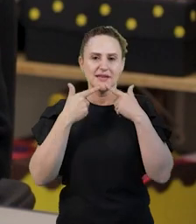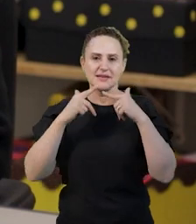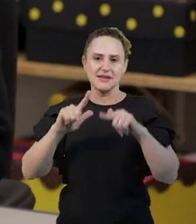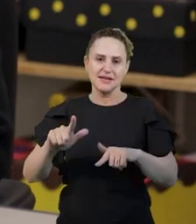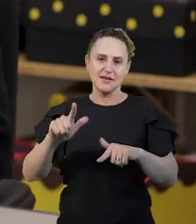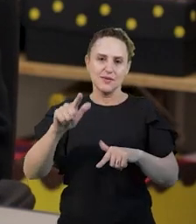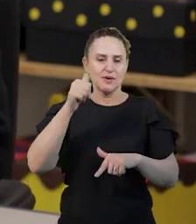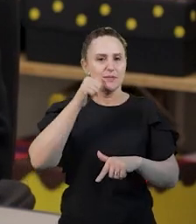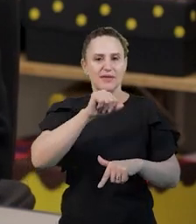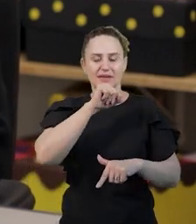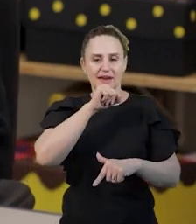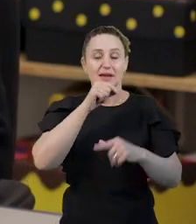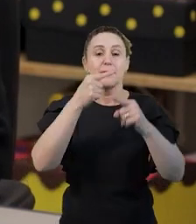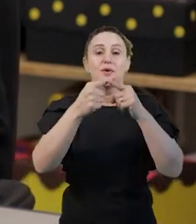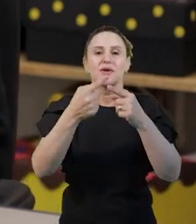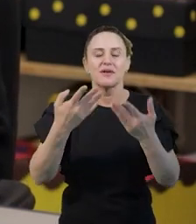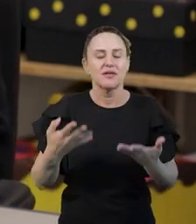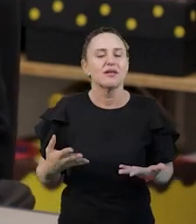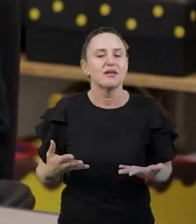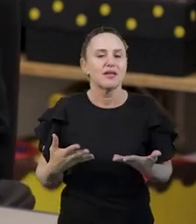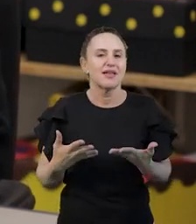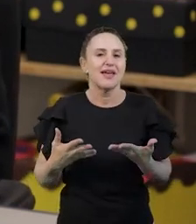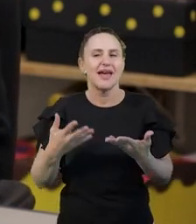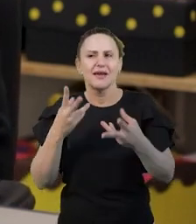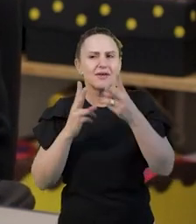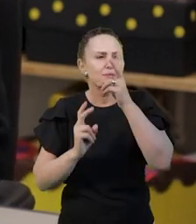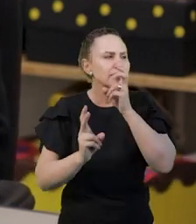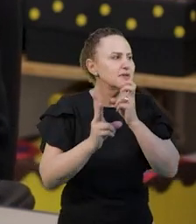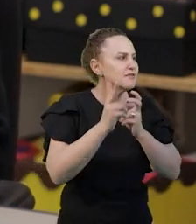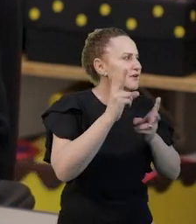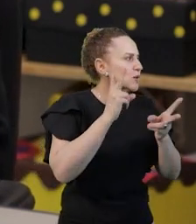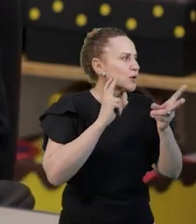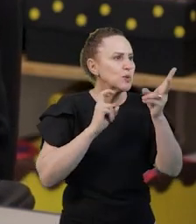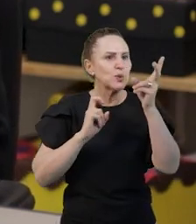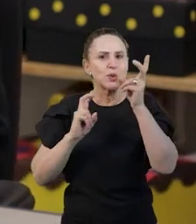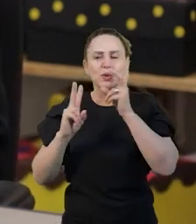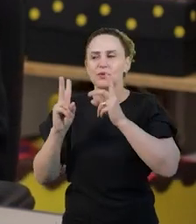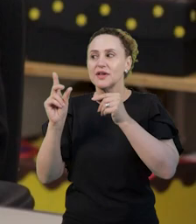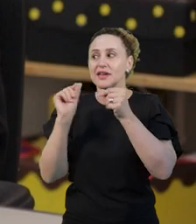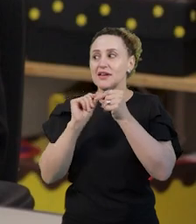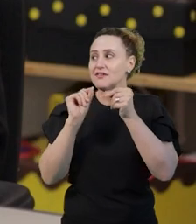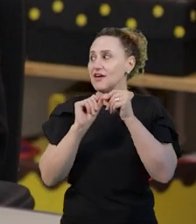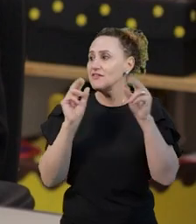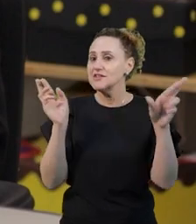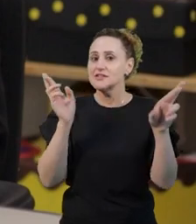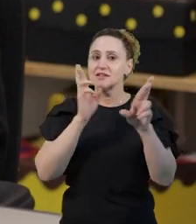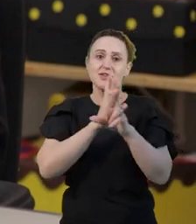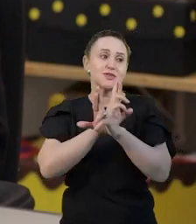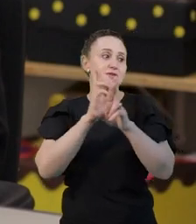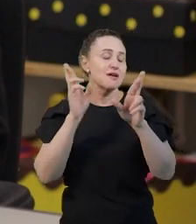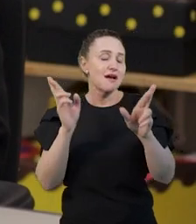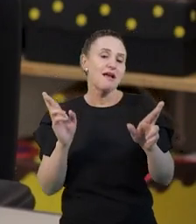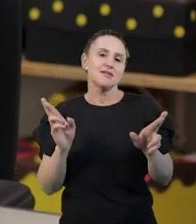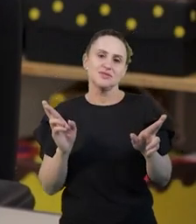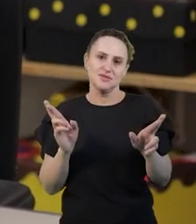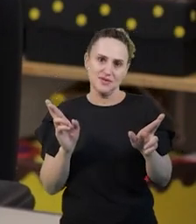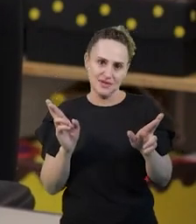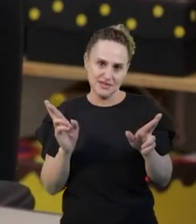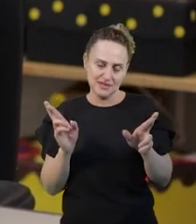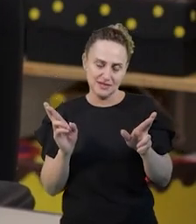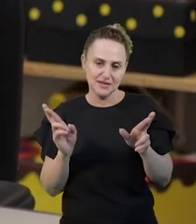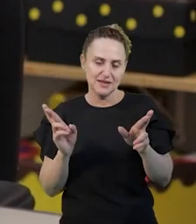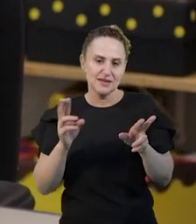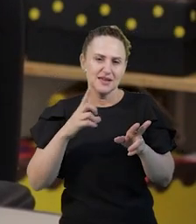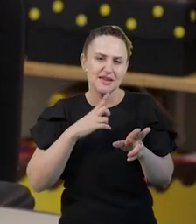se fala à sua volta e nessa observação vai estabelecendo relações, busca regularidades e